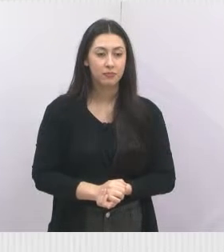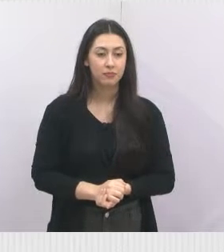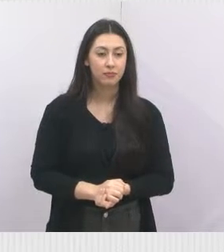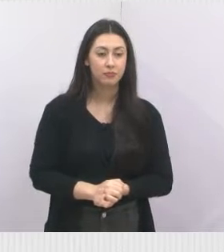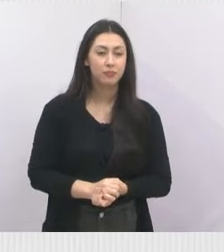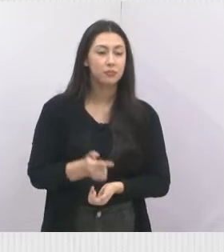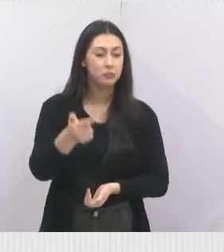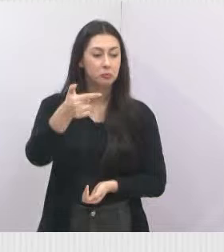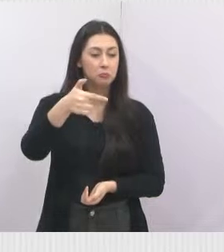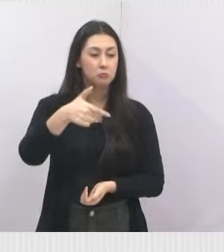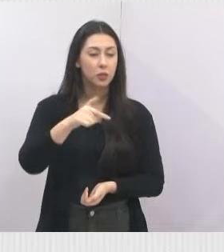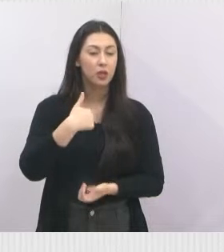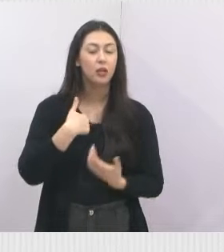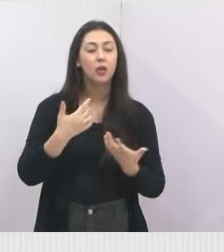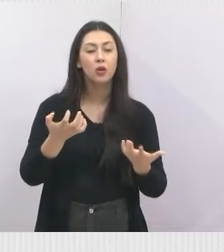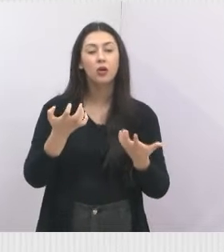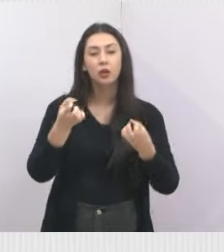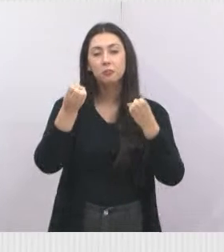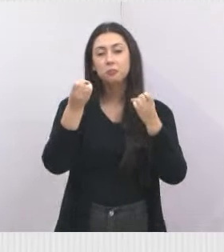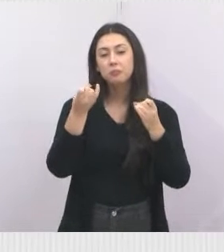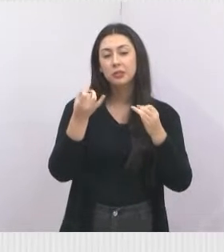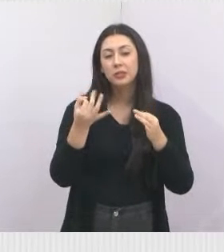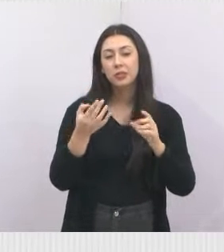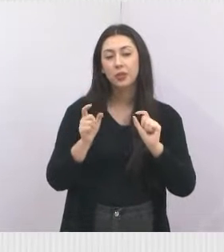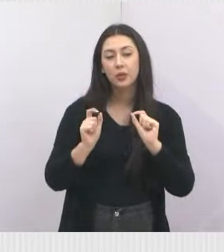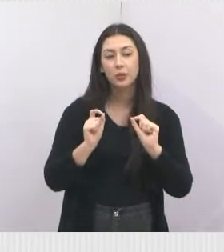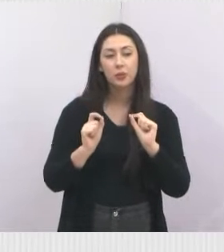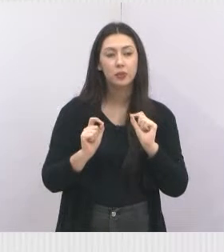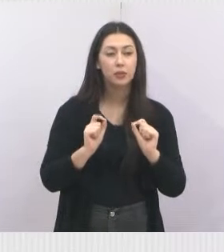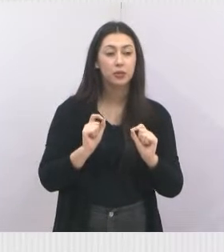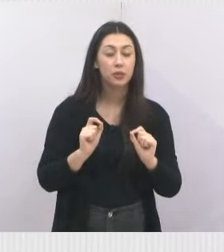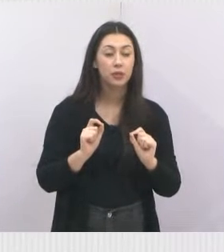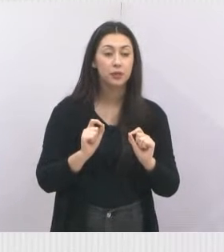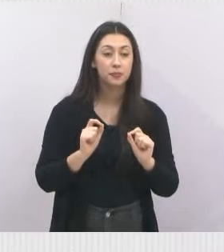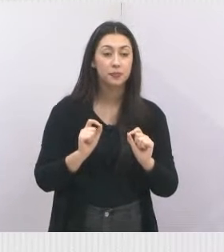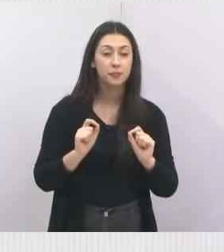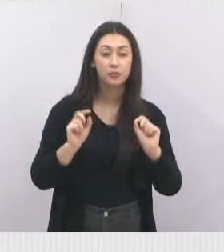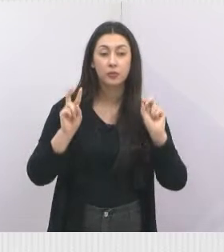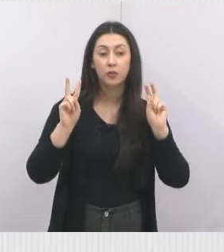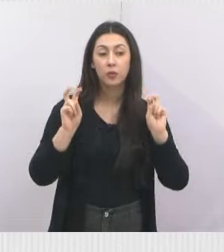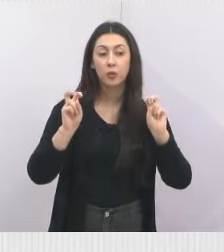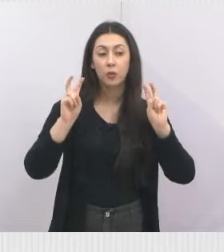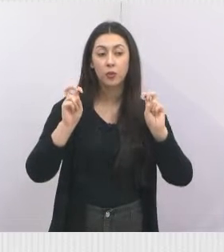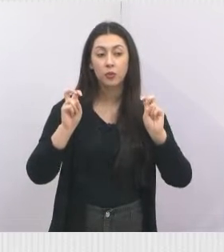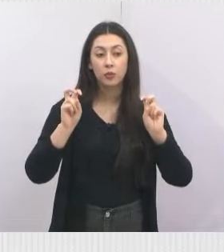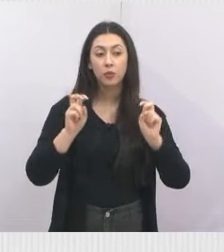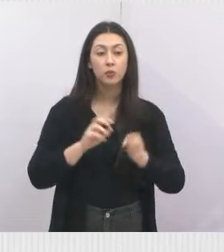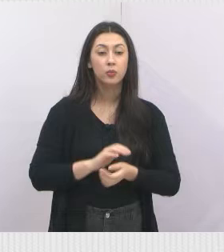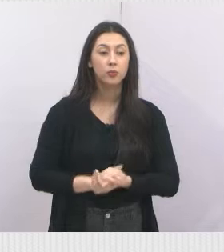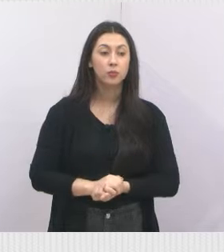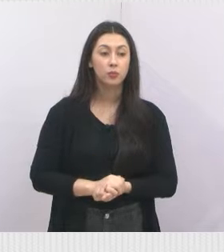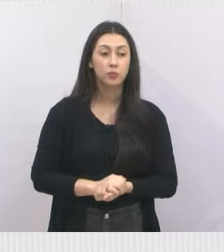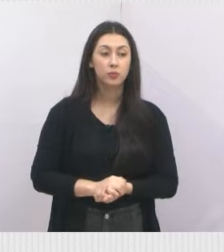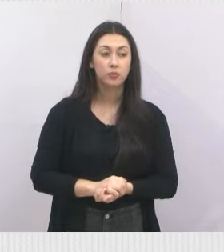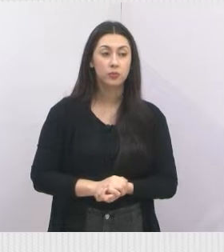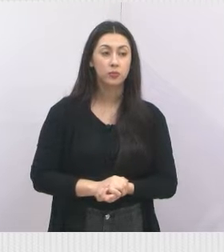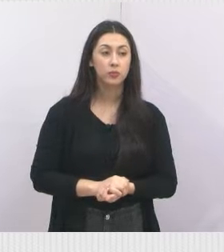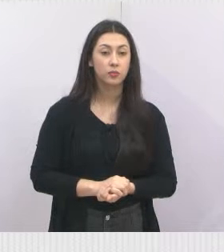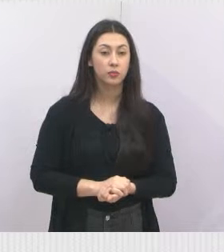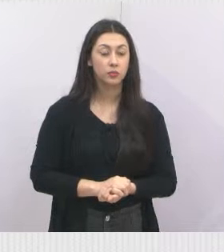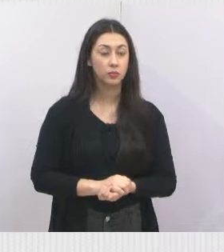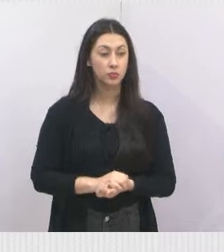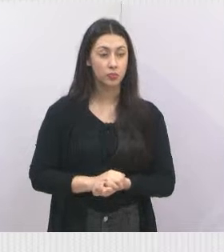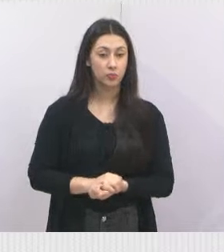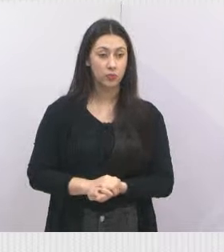No próximo slide, eu quero falar um pouquinho agora também do nosso momento, tanto